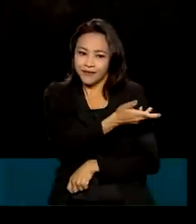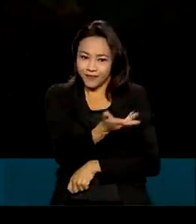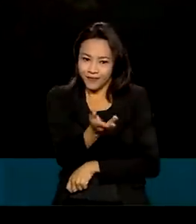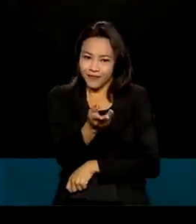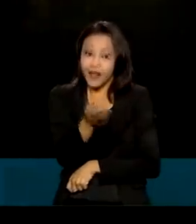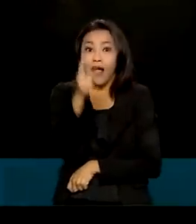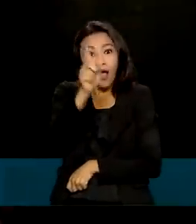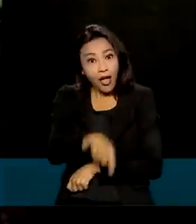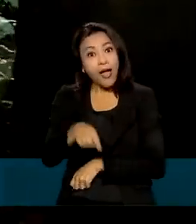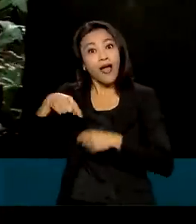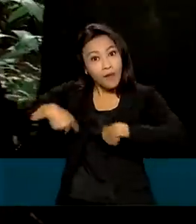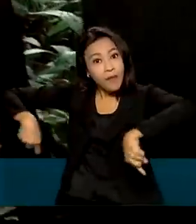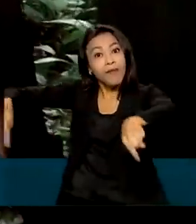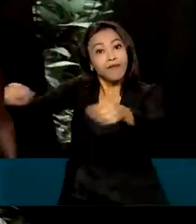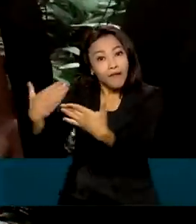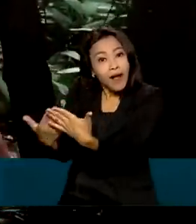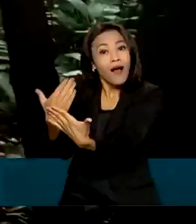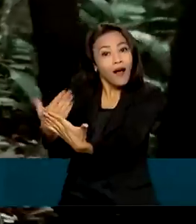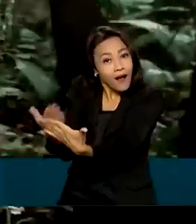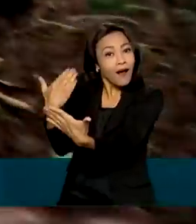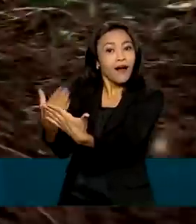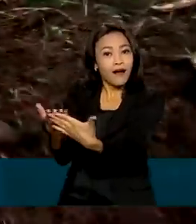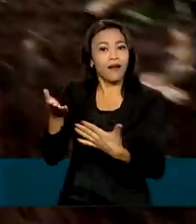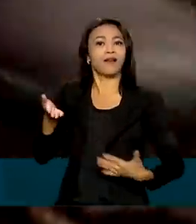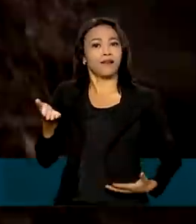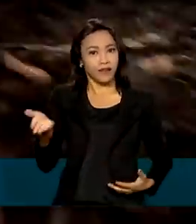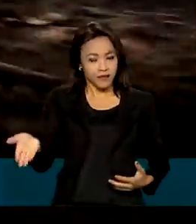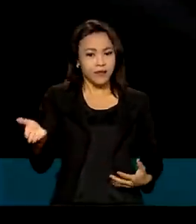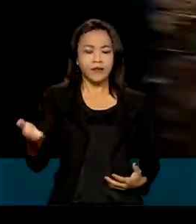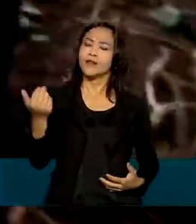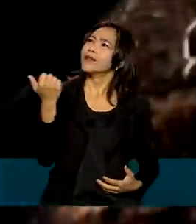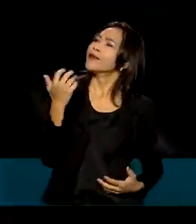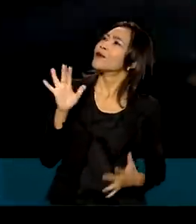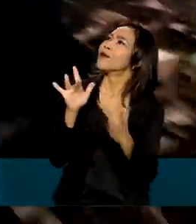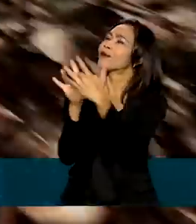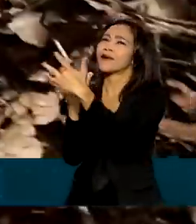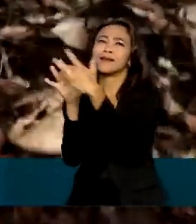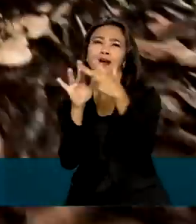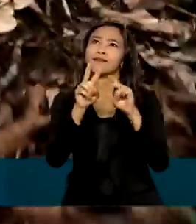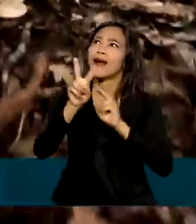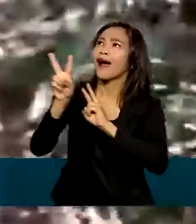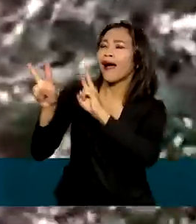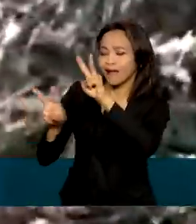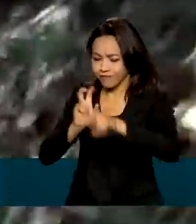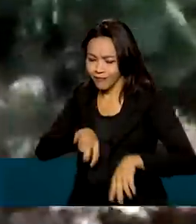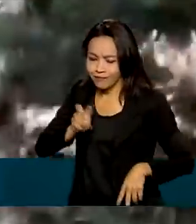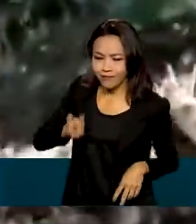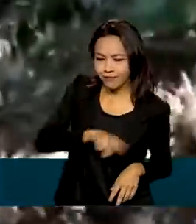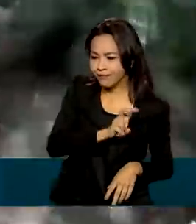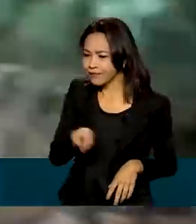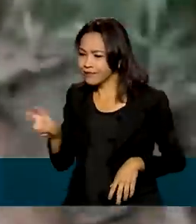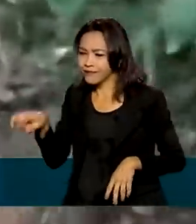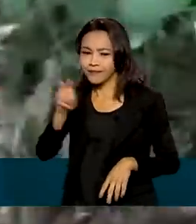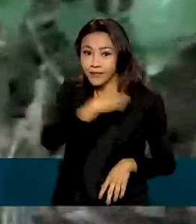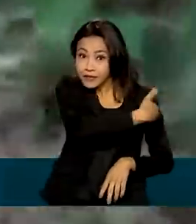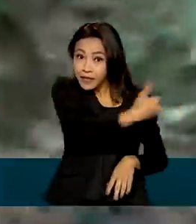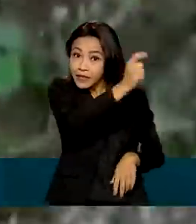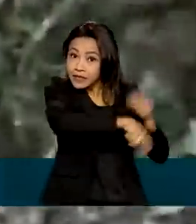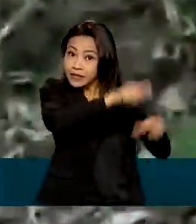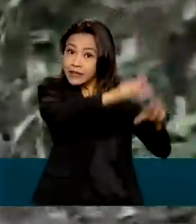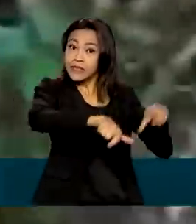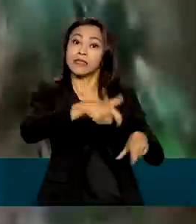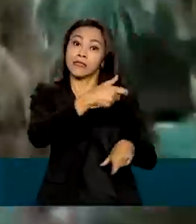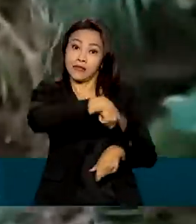em uma sala de aula. Isso mesmo. Em meio à natureza, essa caminhada dos alunos de uma escola da Rede